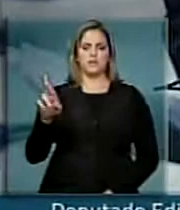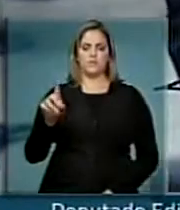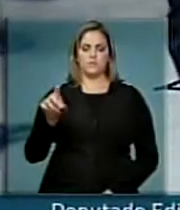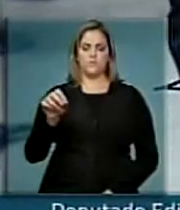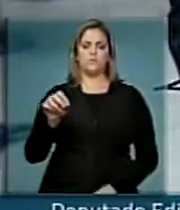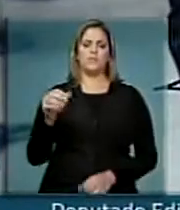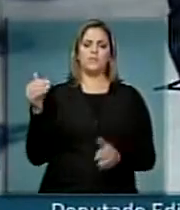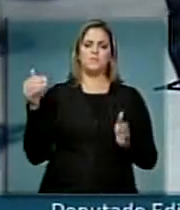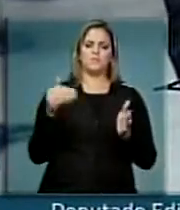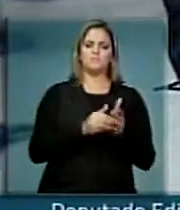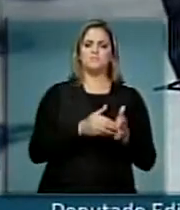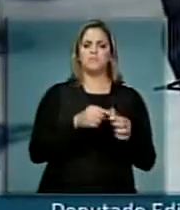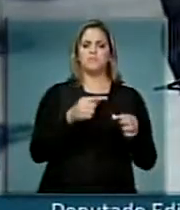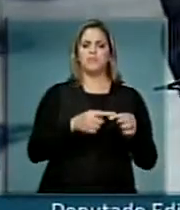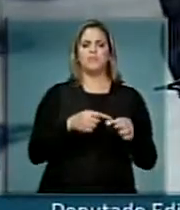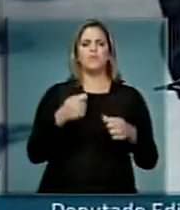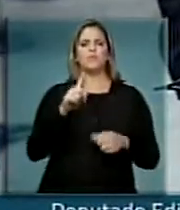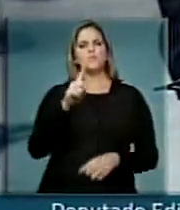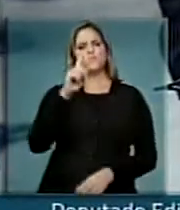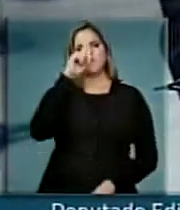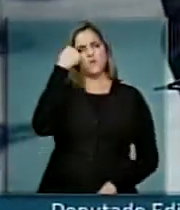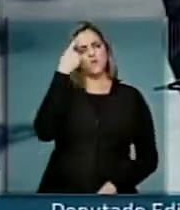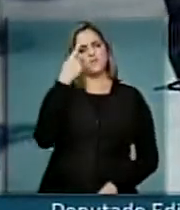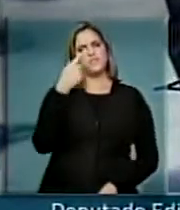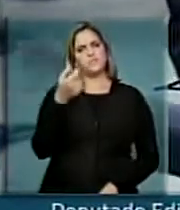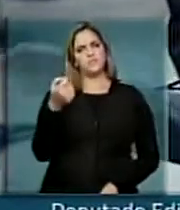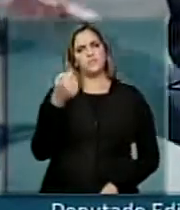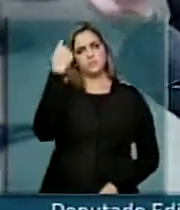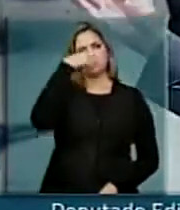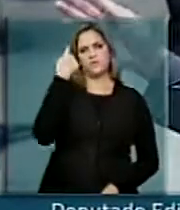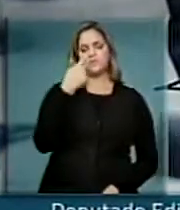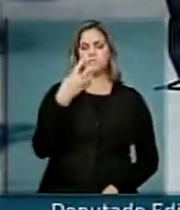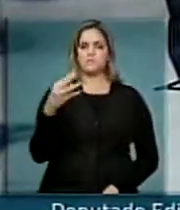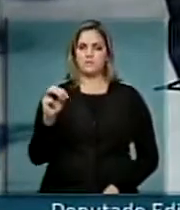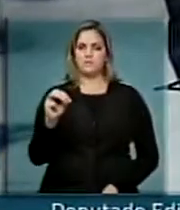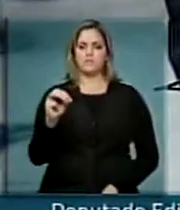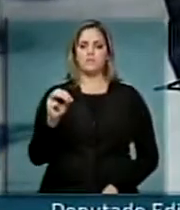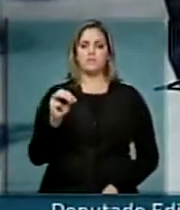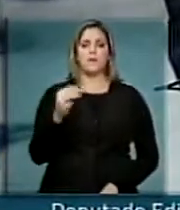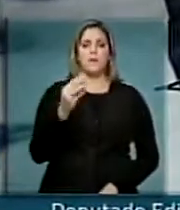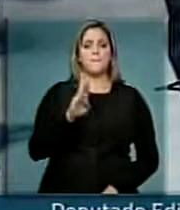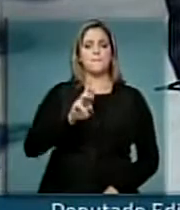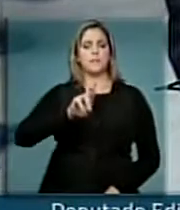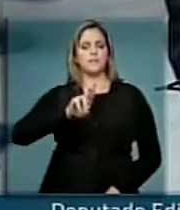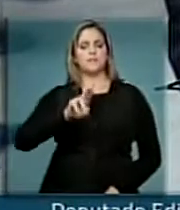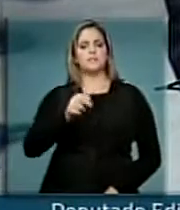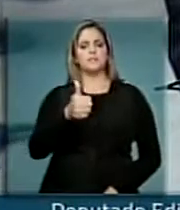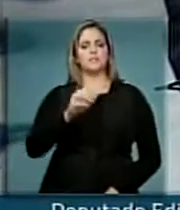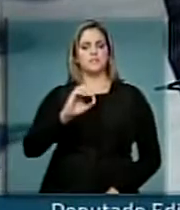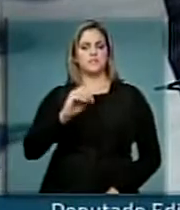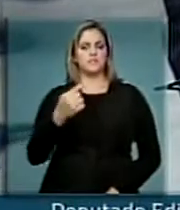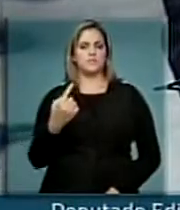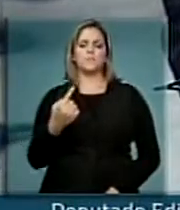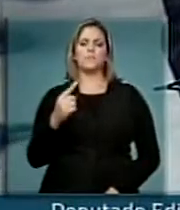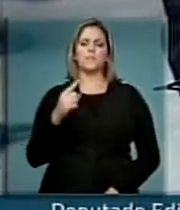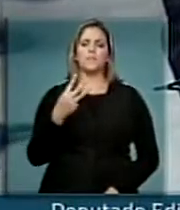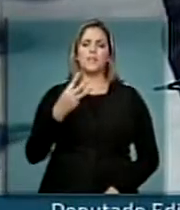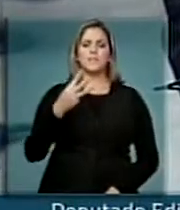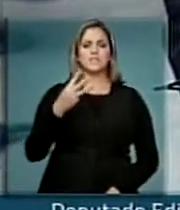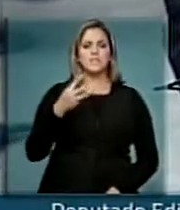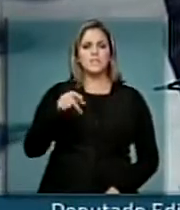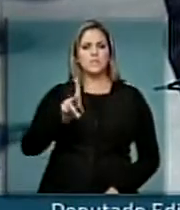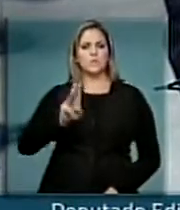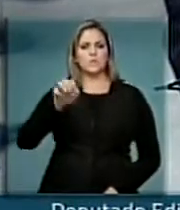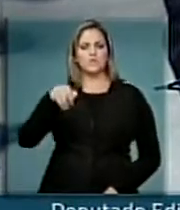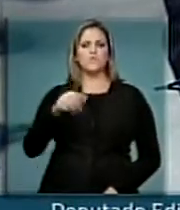normal se fazer em uma hora e 20, uma hora e 30 minutos. O acesso da BR-7U a Florianópolis, 3 quilômetros, se